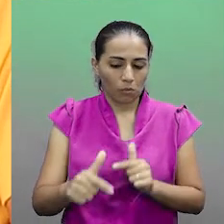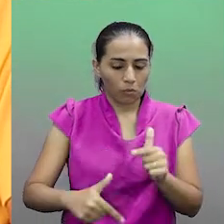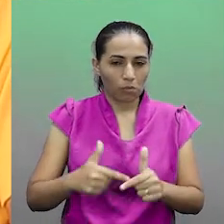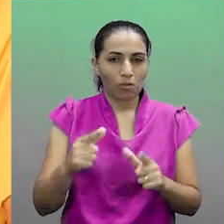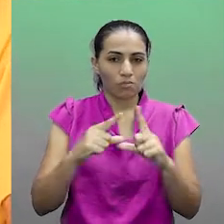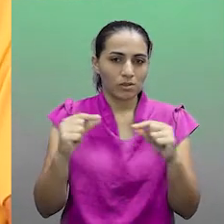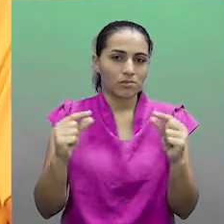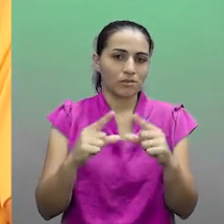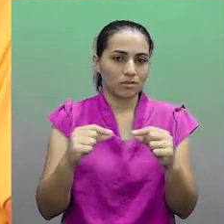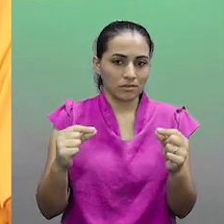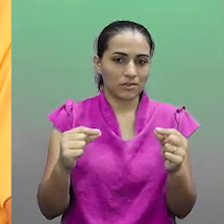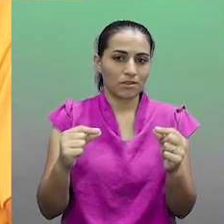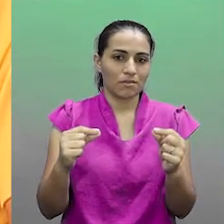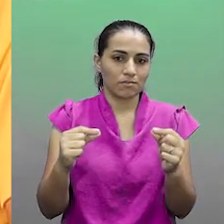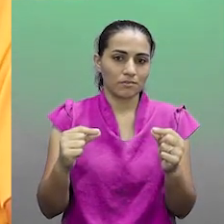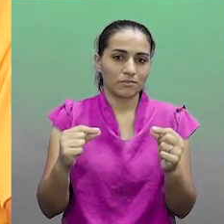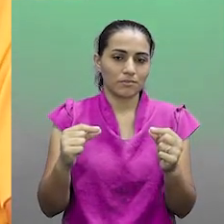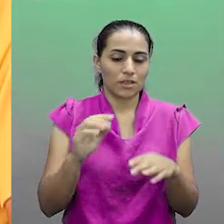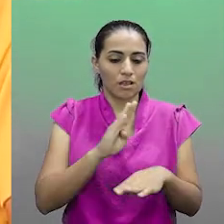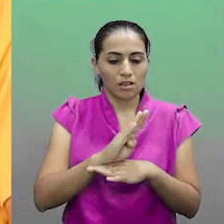e vou vir para Brasília,